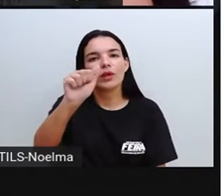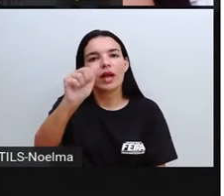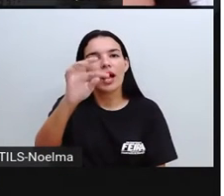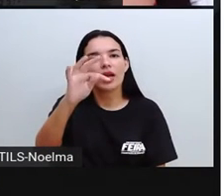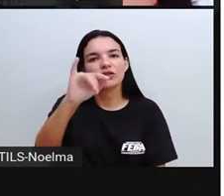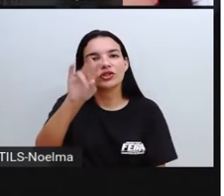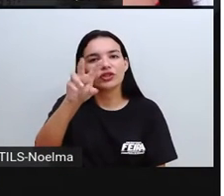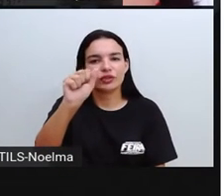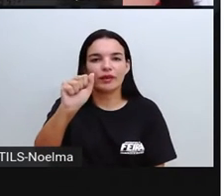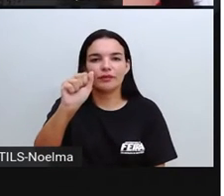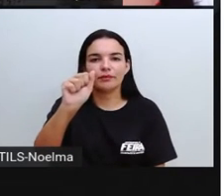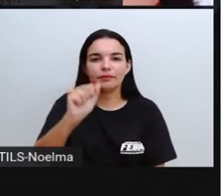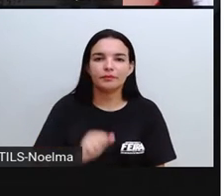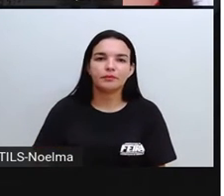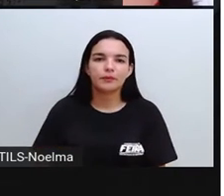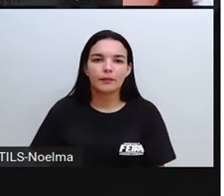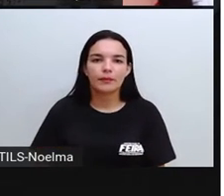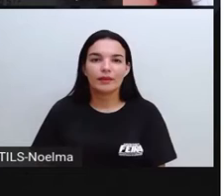figurativa.